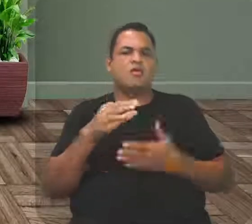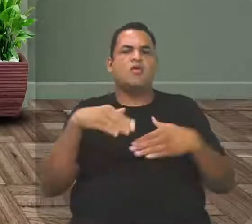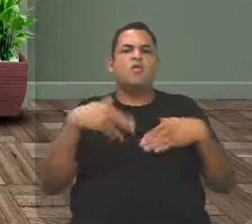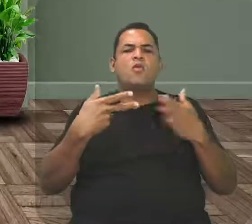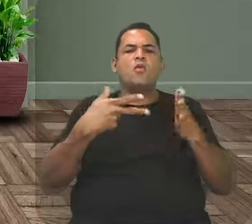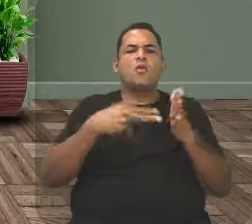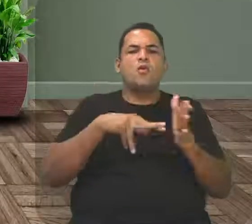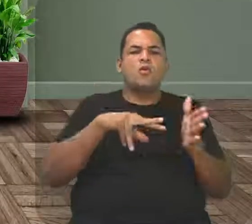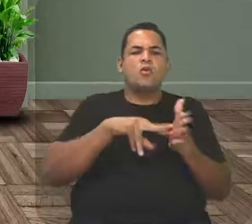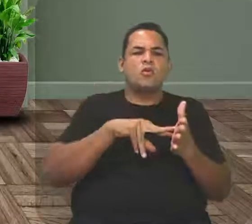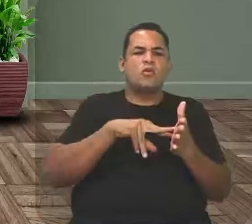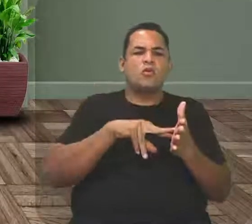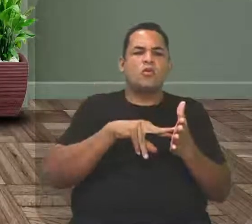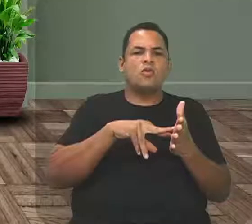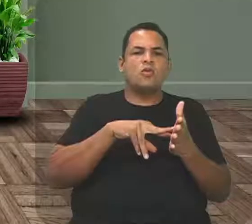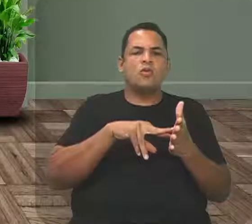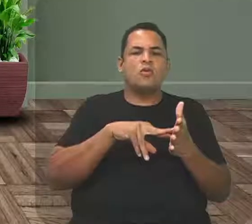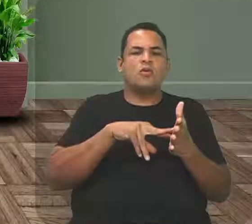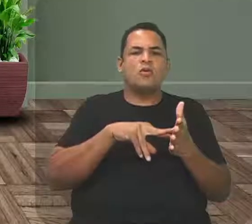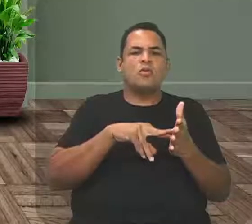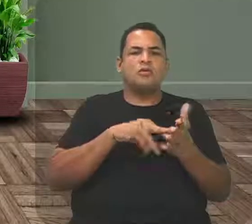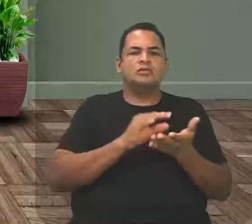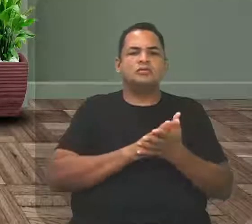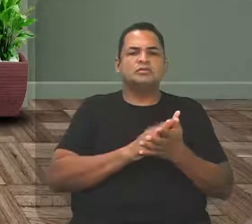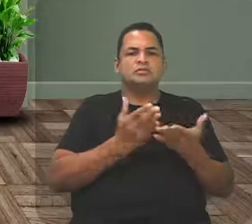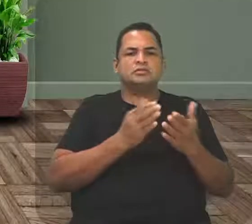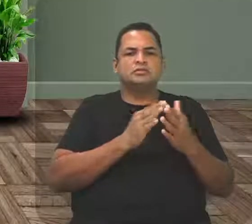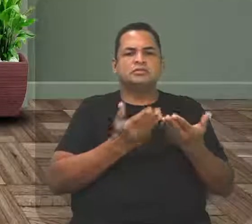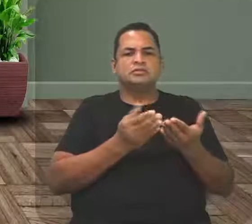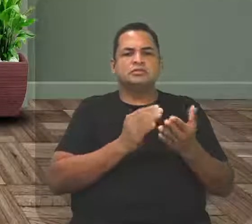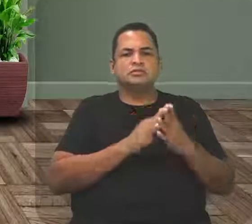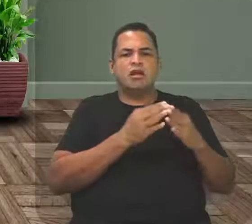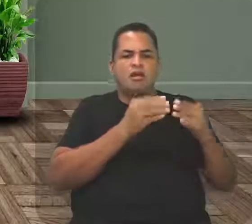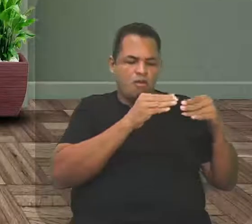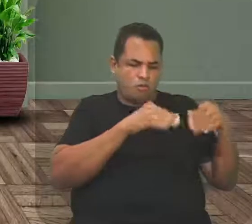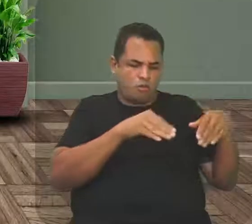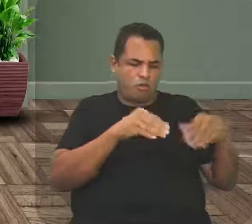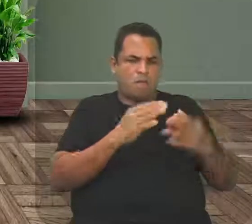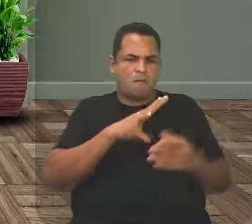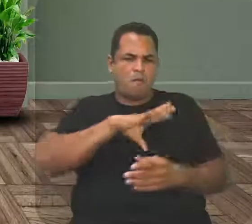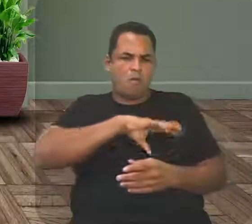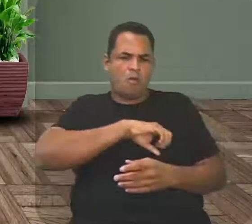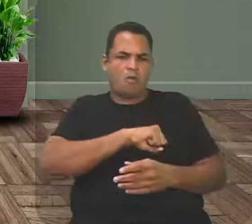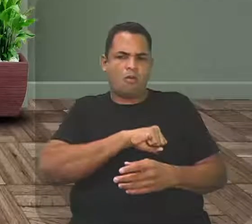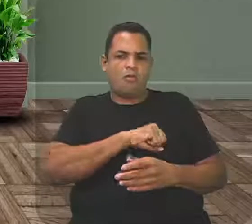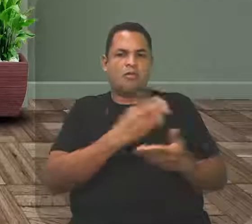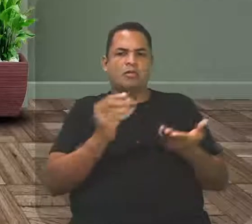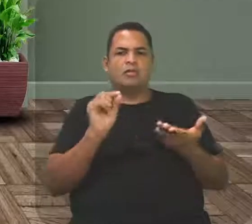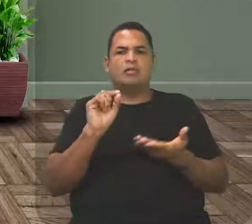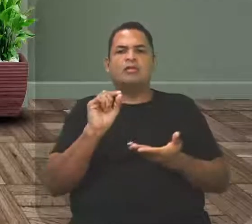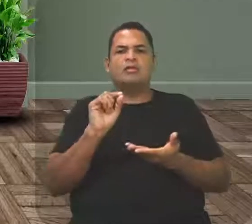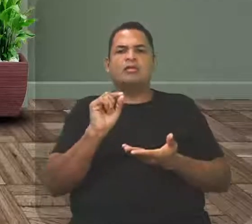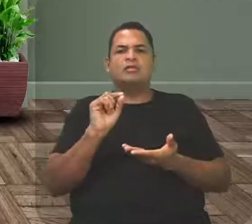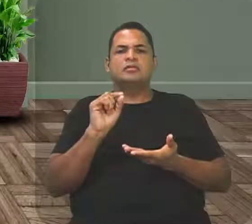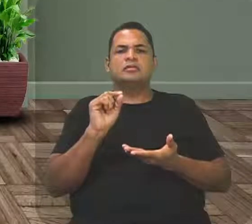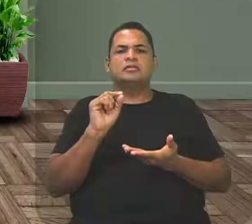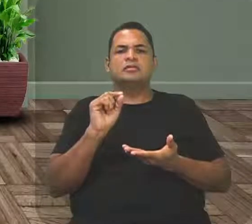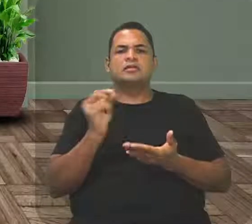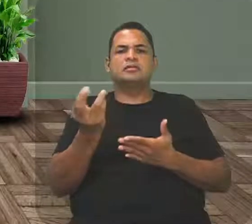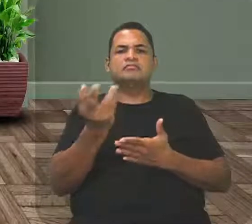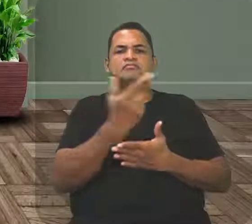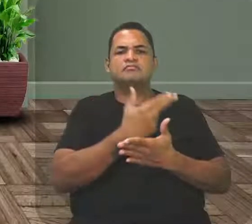sentido que está dando, está passando esse formigueiro do amor? Ah, como diz assim, a